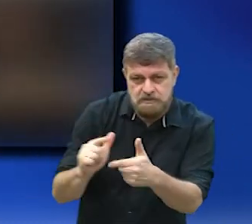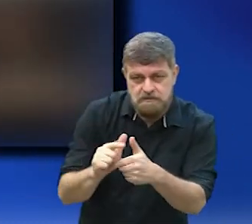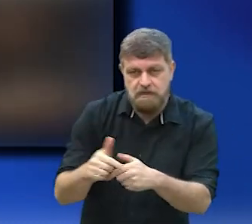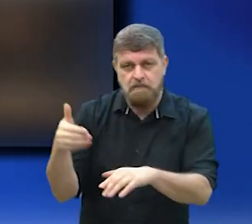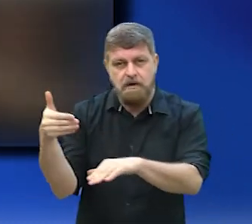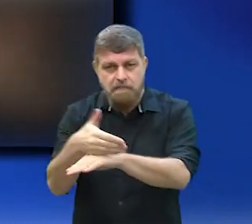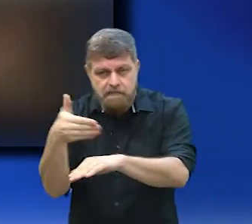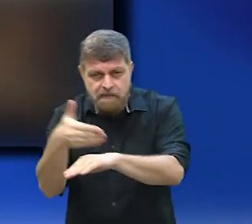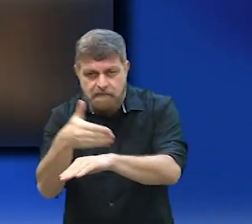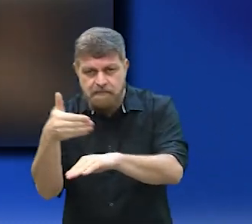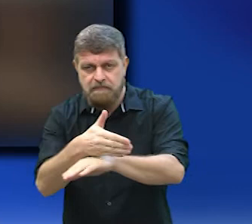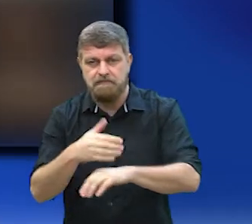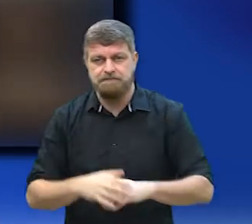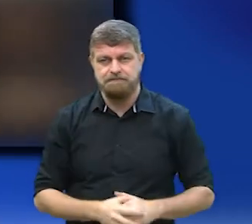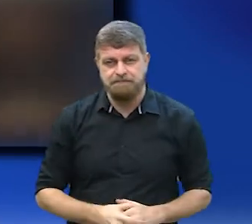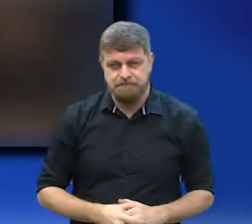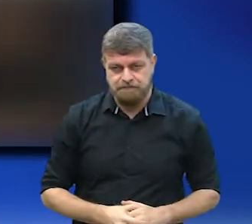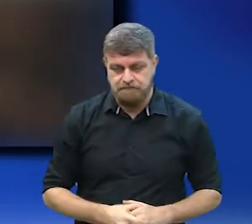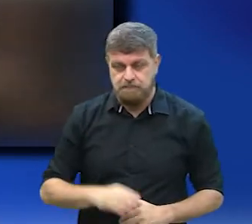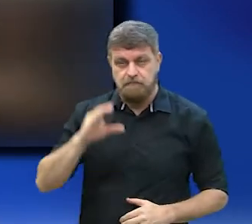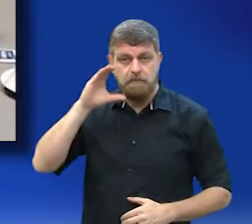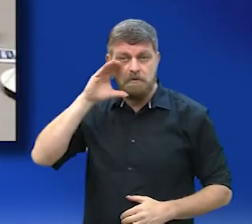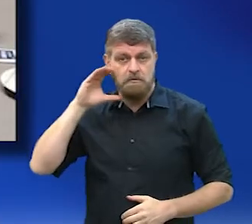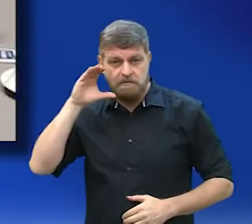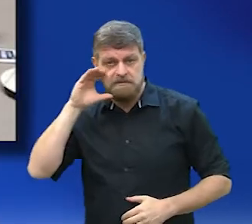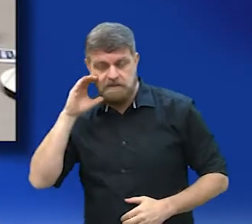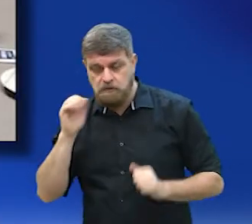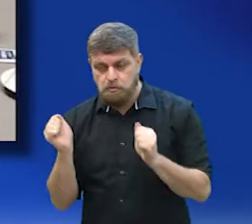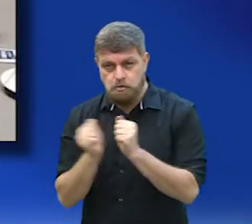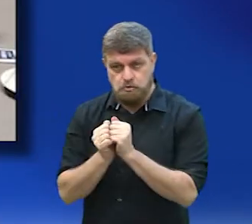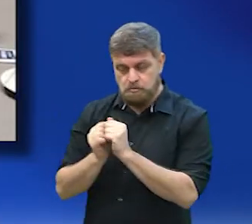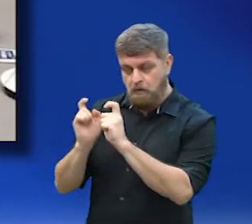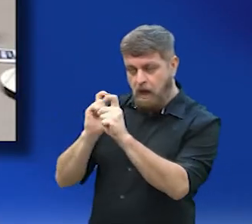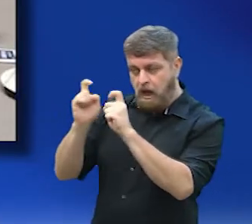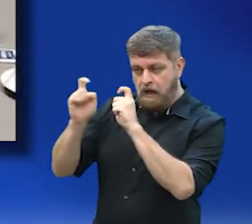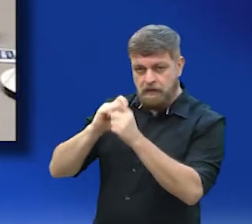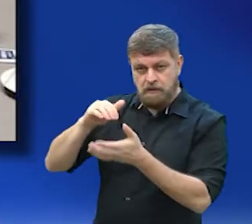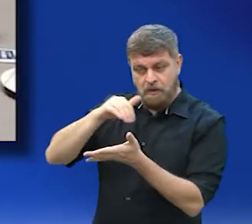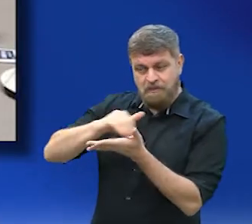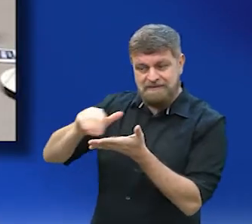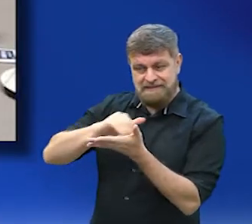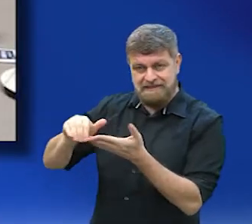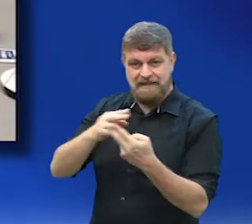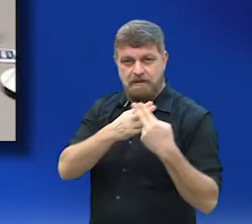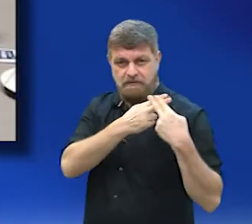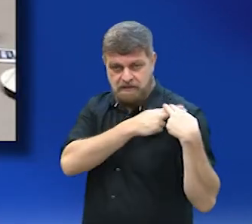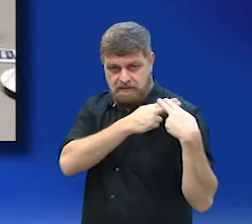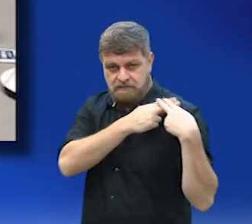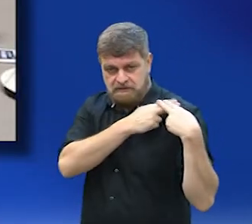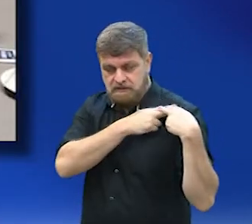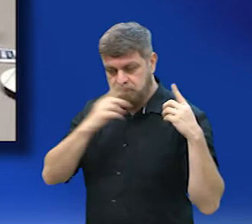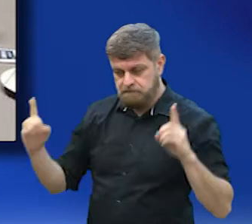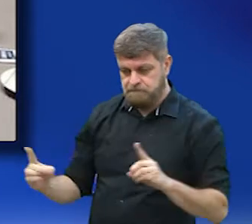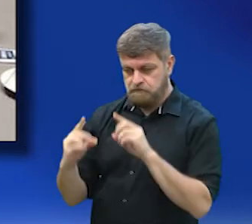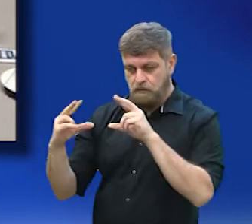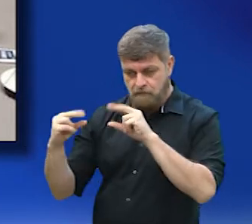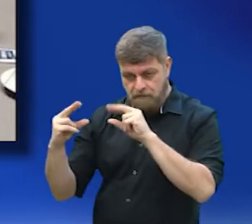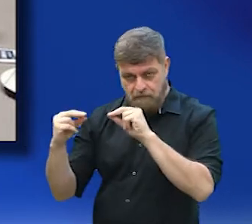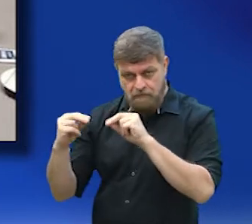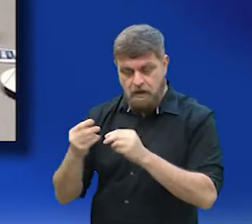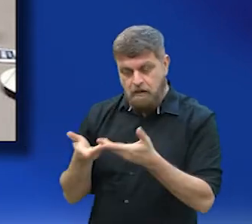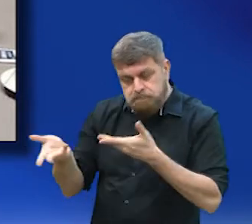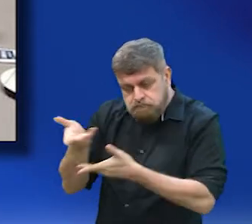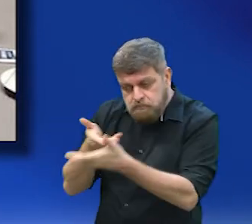tradicional que frequenta o centro da cidade. Cirilo se reuniu com o secretário executivo da pasta, Rubens Emil